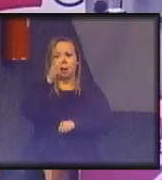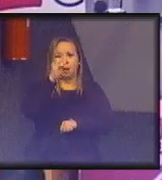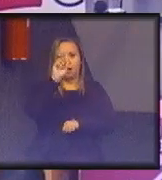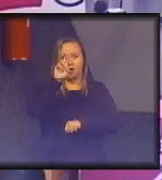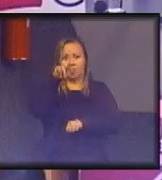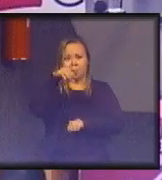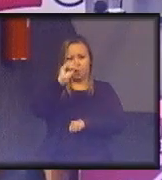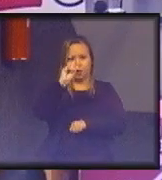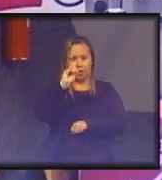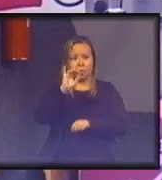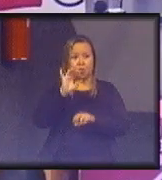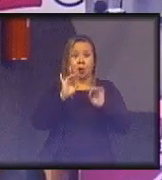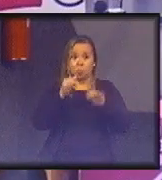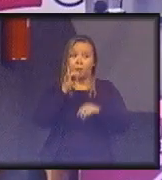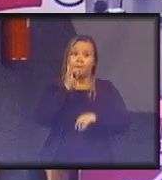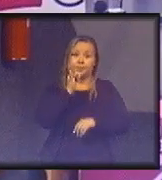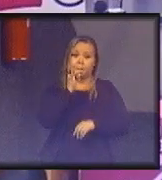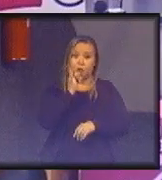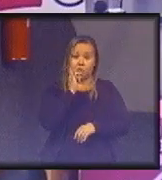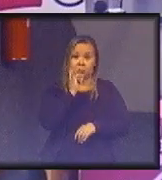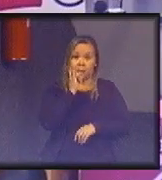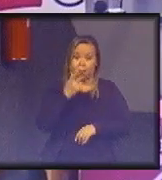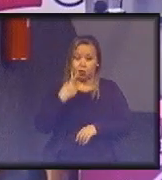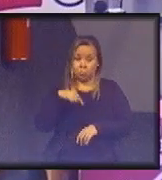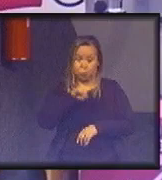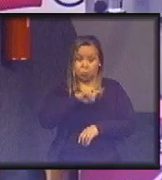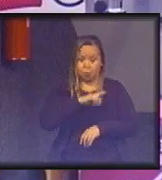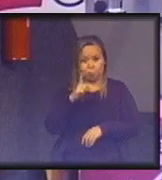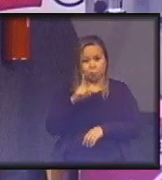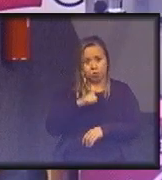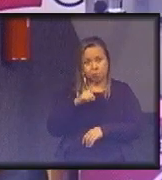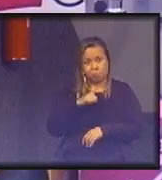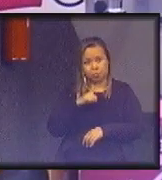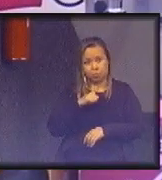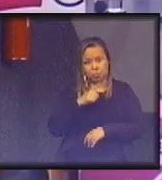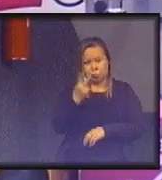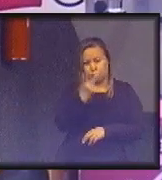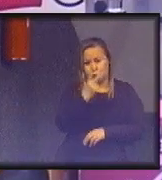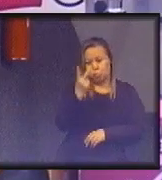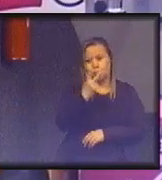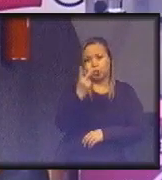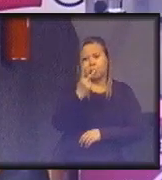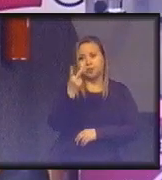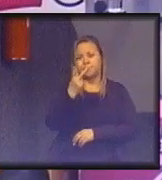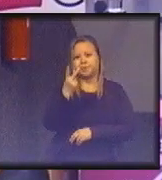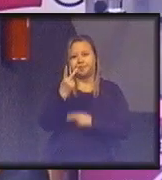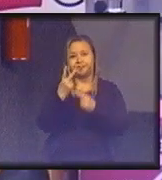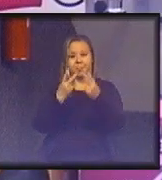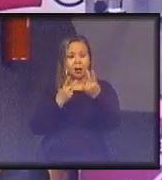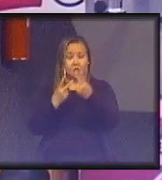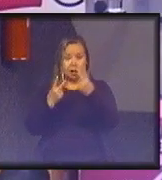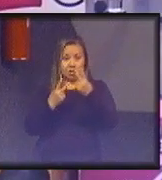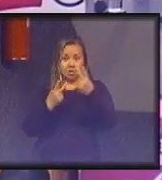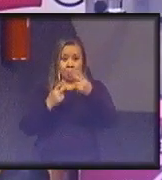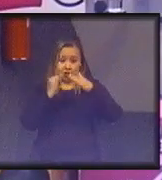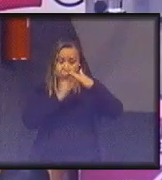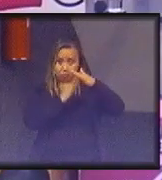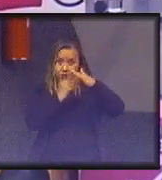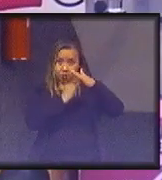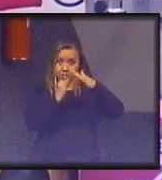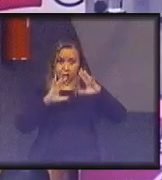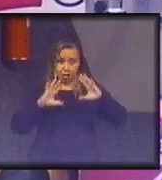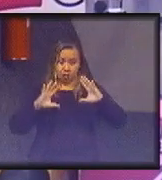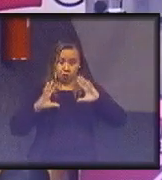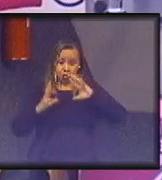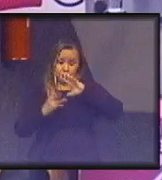Só para exemplificar. A gente tem duas, três companhias no mundo que